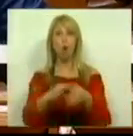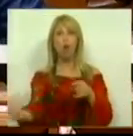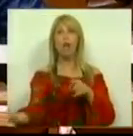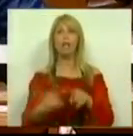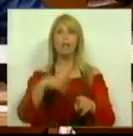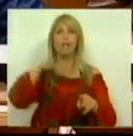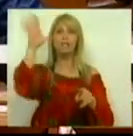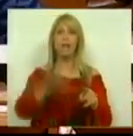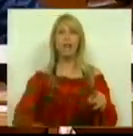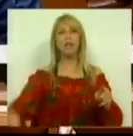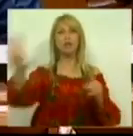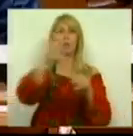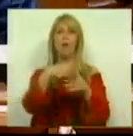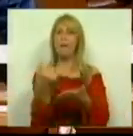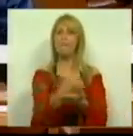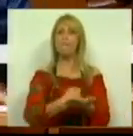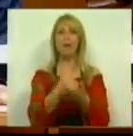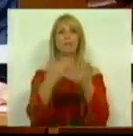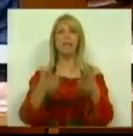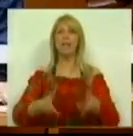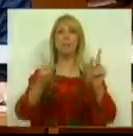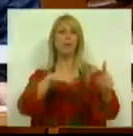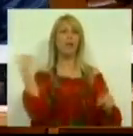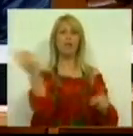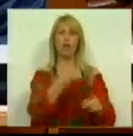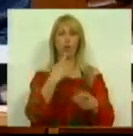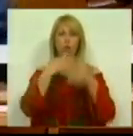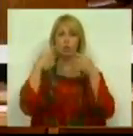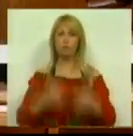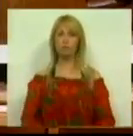à Praça da Liberdade de todos nós, por Portugal. Disse.